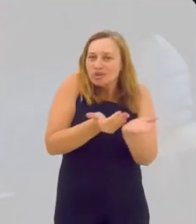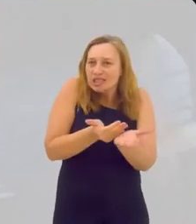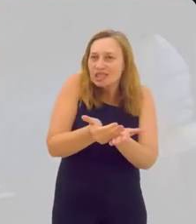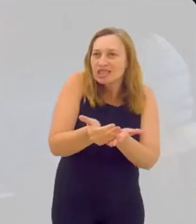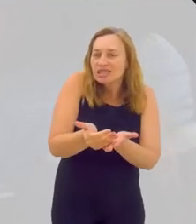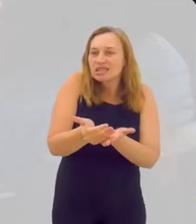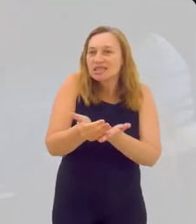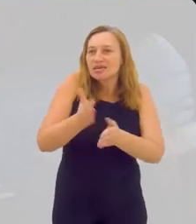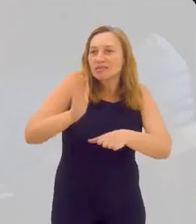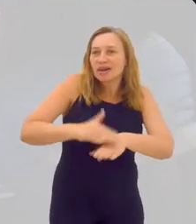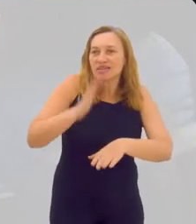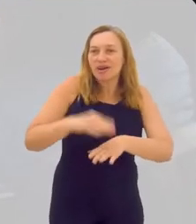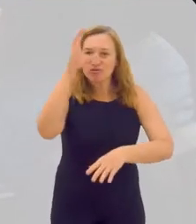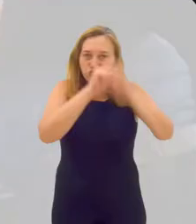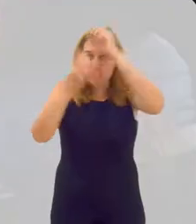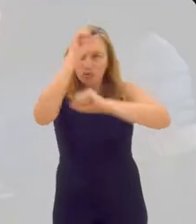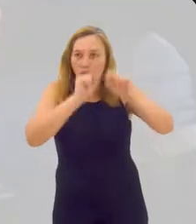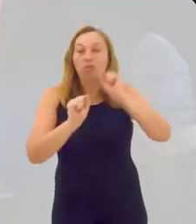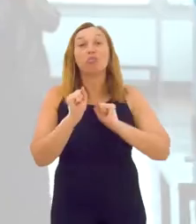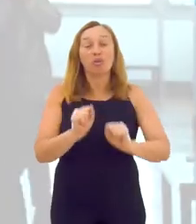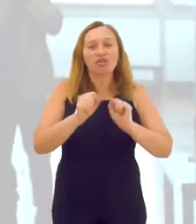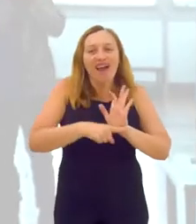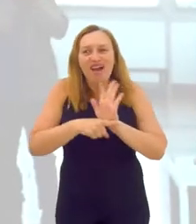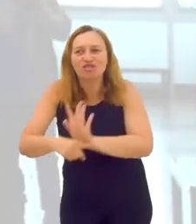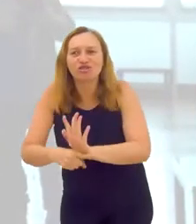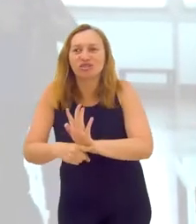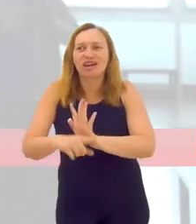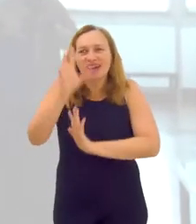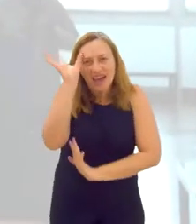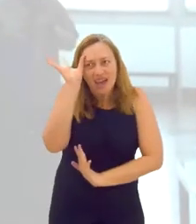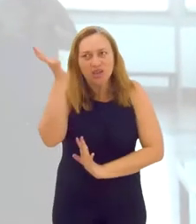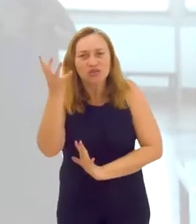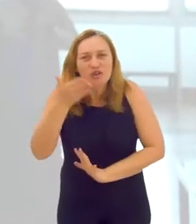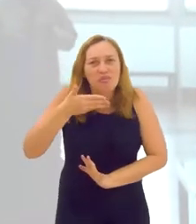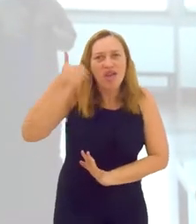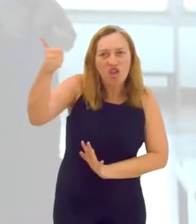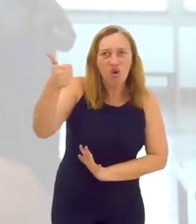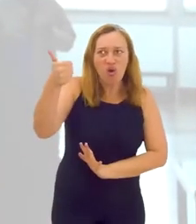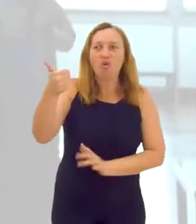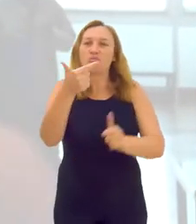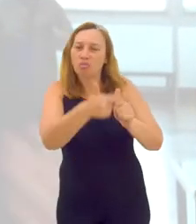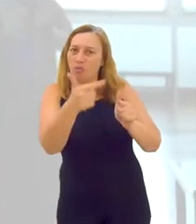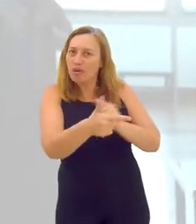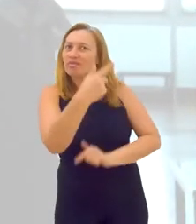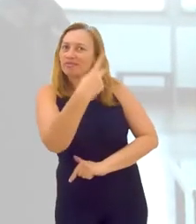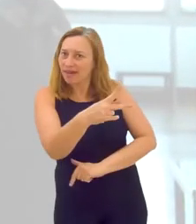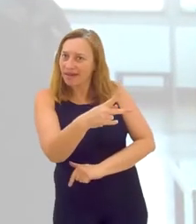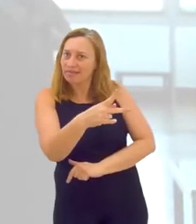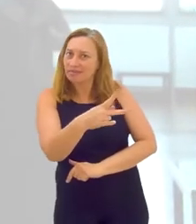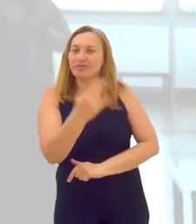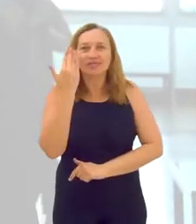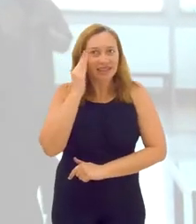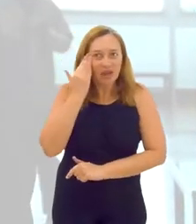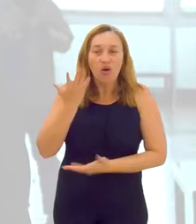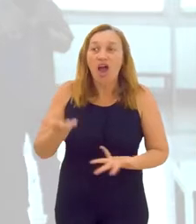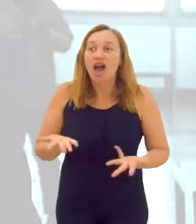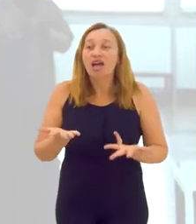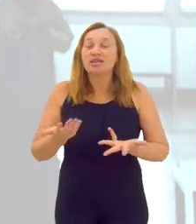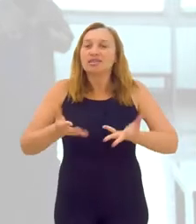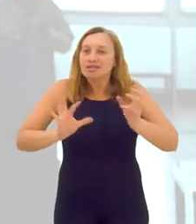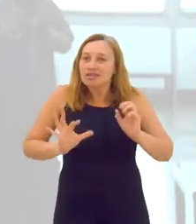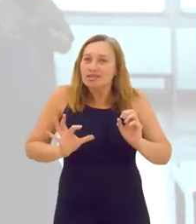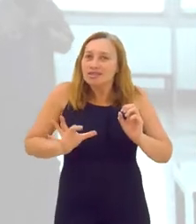e a cada dia melhora o aprendizado Poder ajudá-la a tentar resolver o melhor possível o problema dela, entendeu?